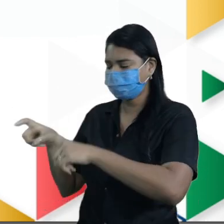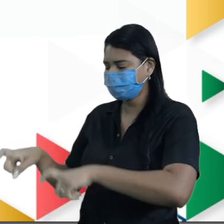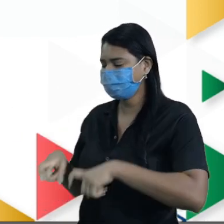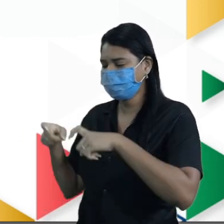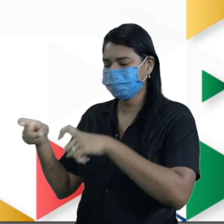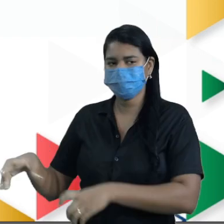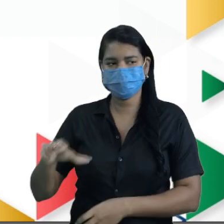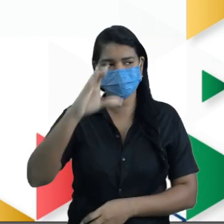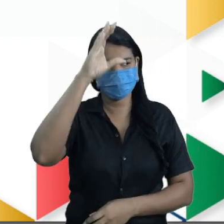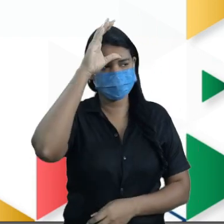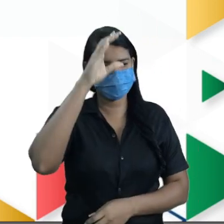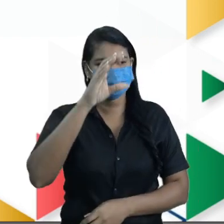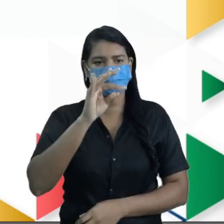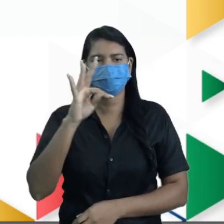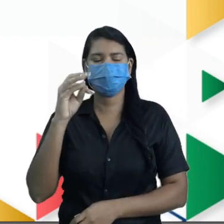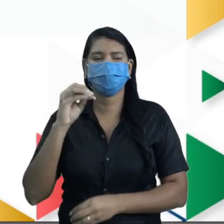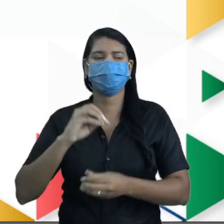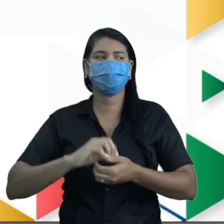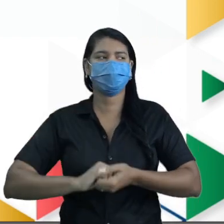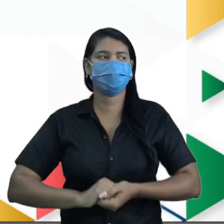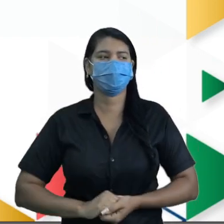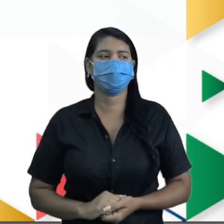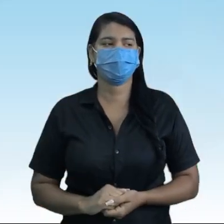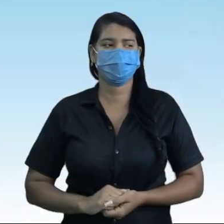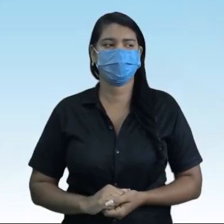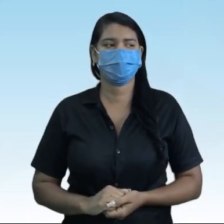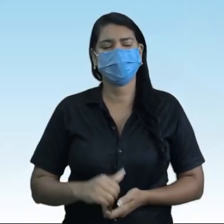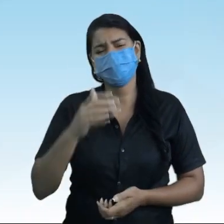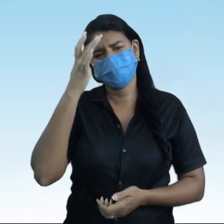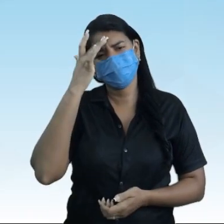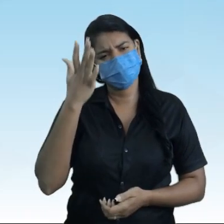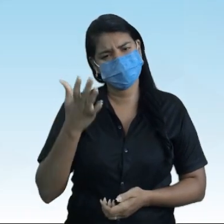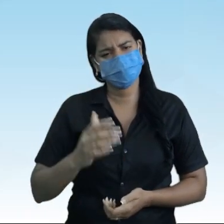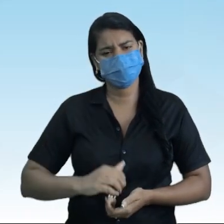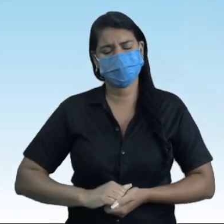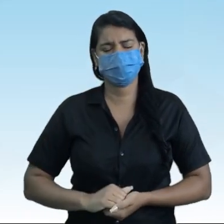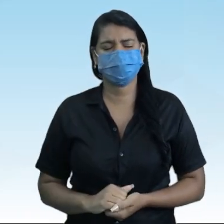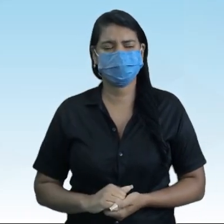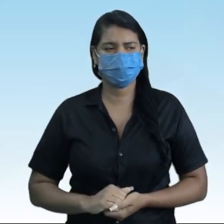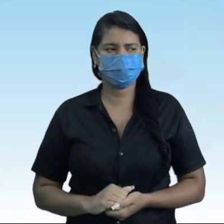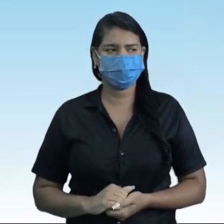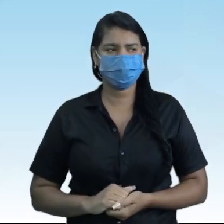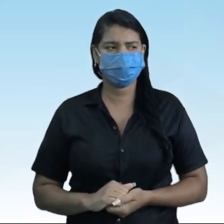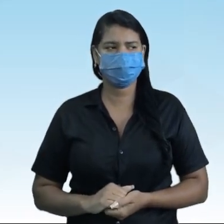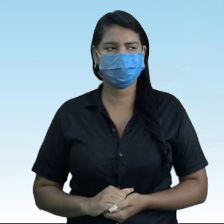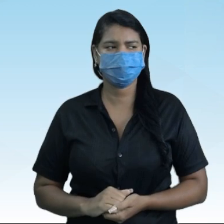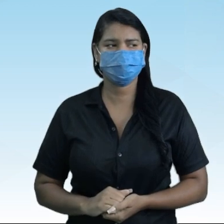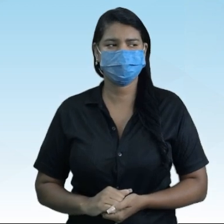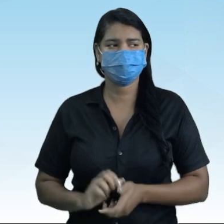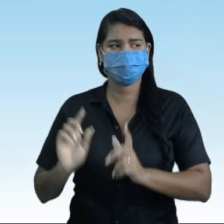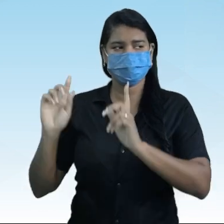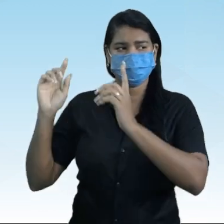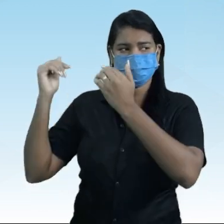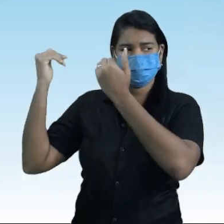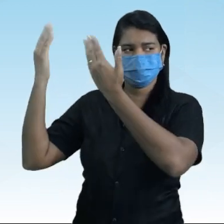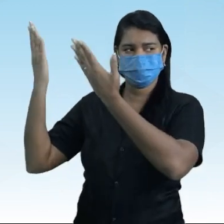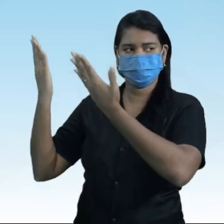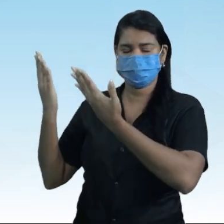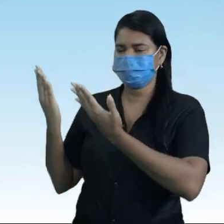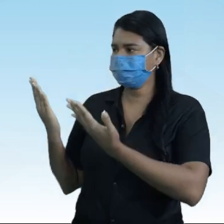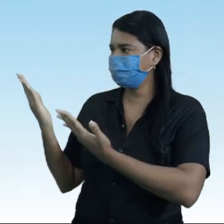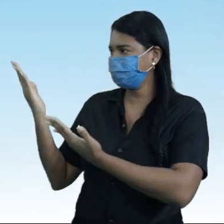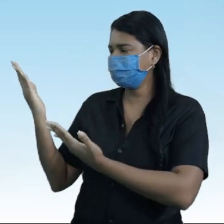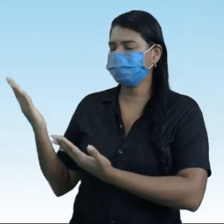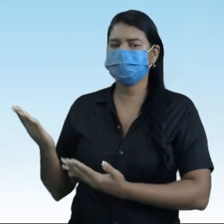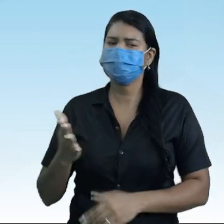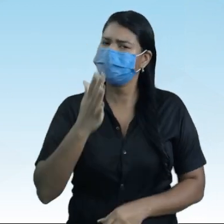do tio. Viu como é fácil? Está vendo, professor? Traz para mim aqui, Manoel. Isso, obrigado. Está vendo como é fácil usar uma